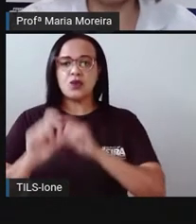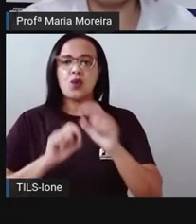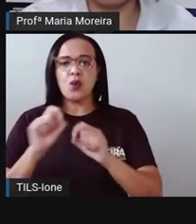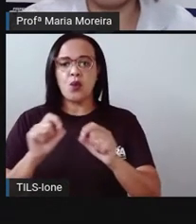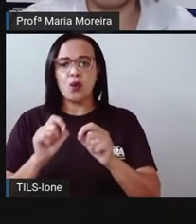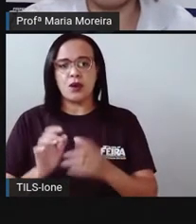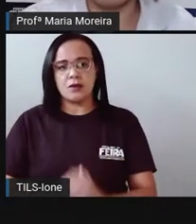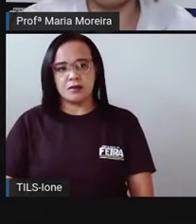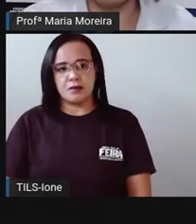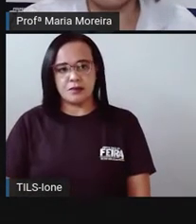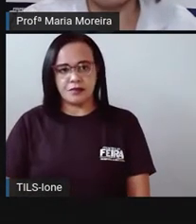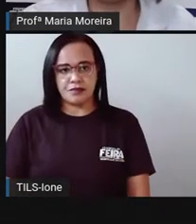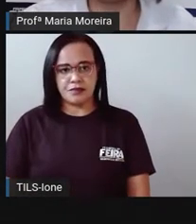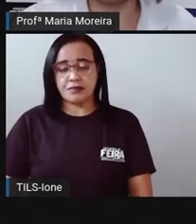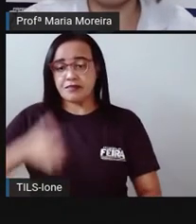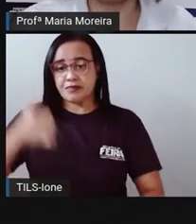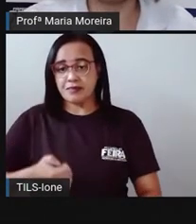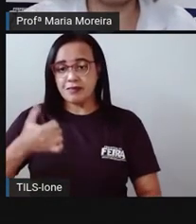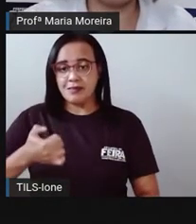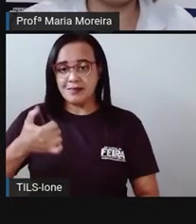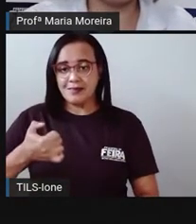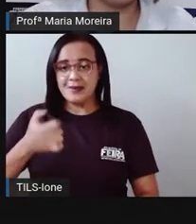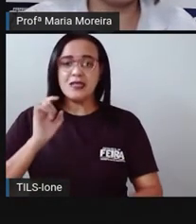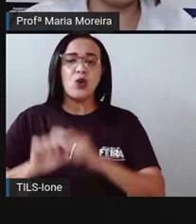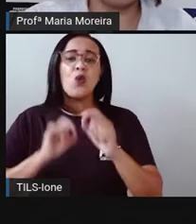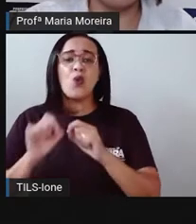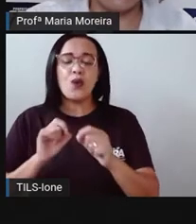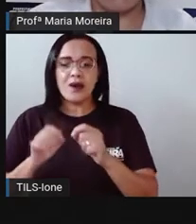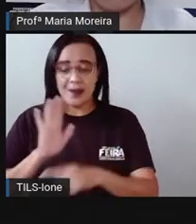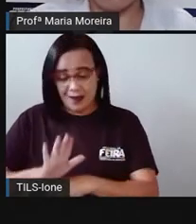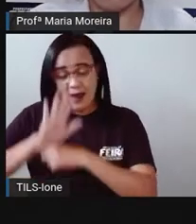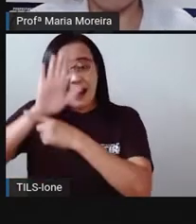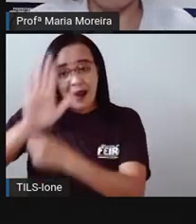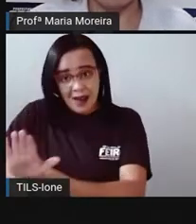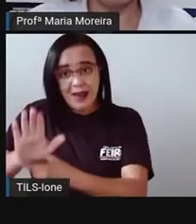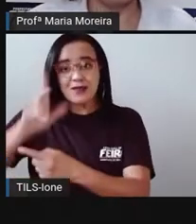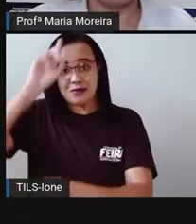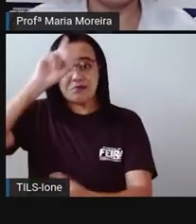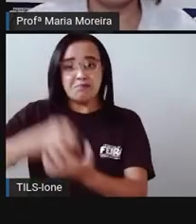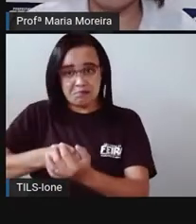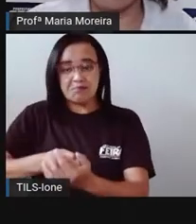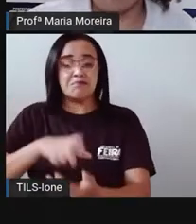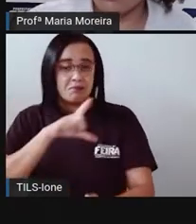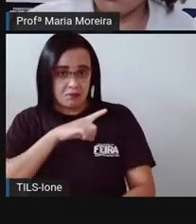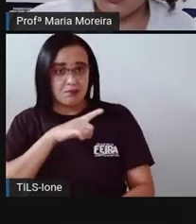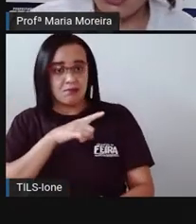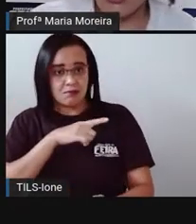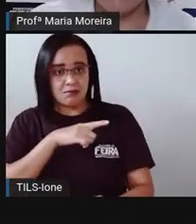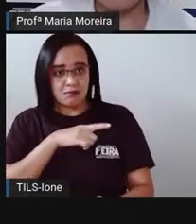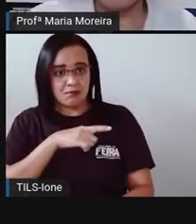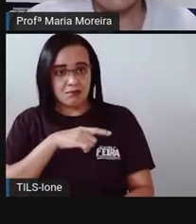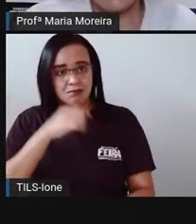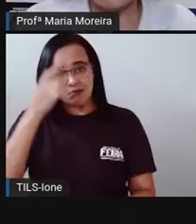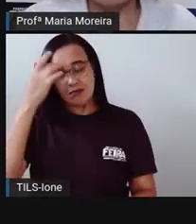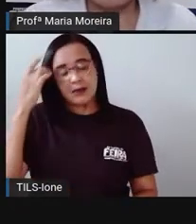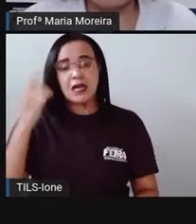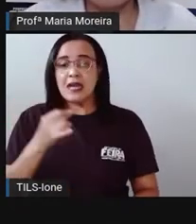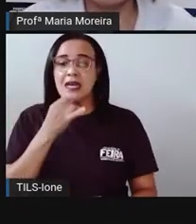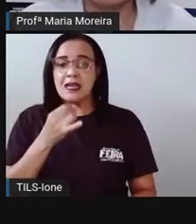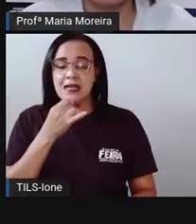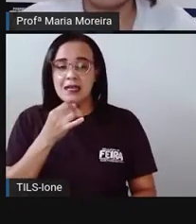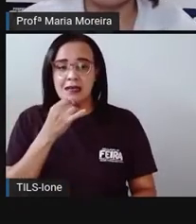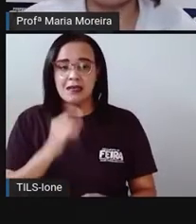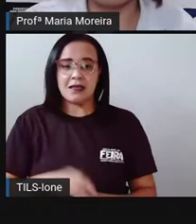Esse controle, né? Auxiliava as tomadas de decisões na época, como o mês melhor para o cultivo, as